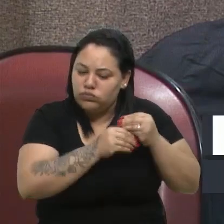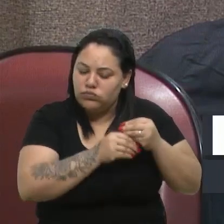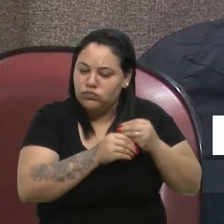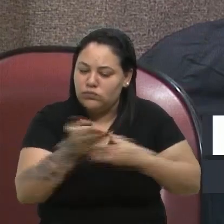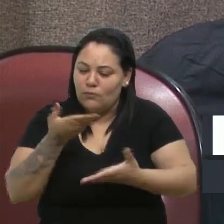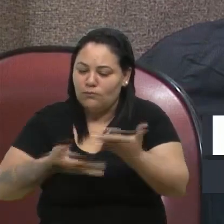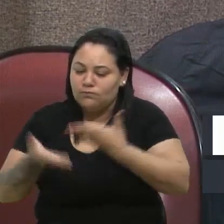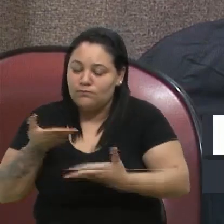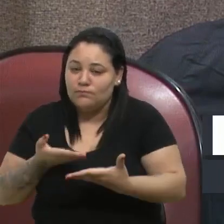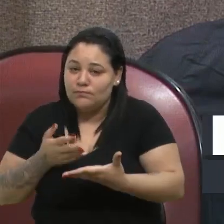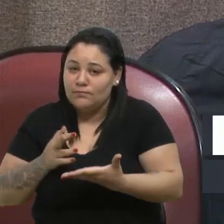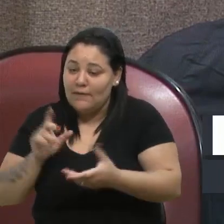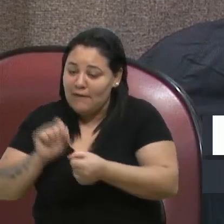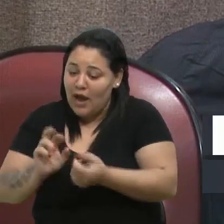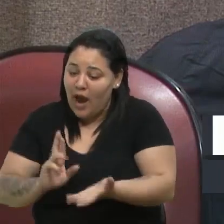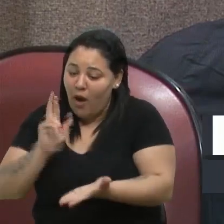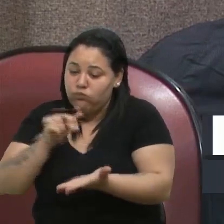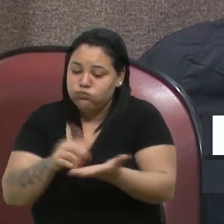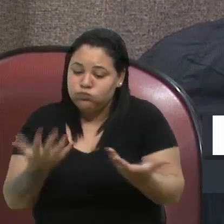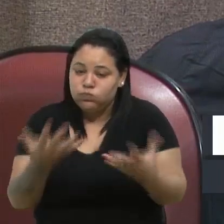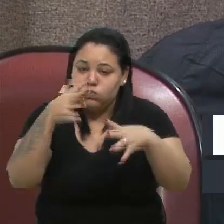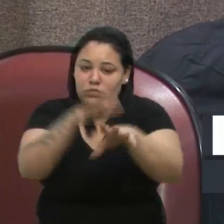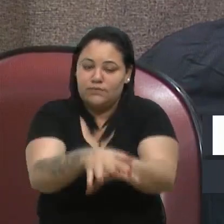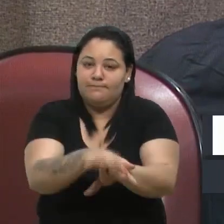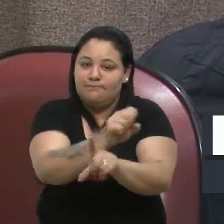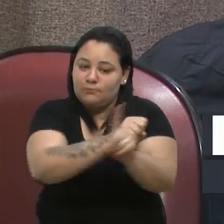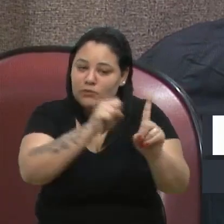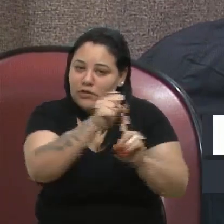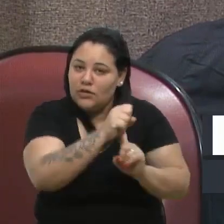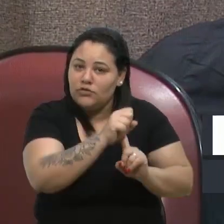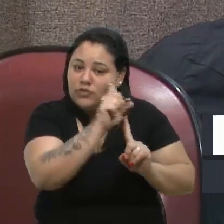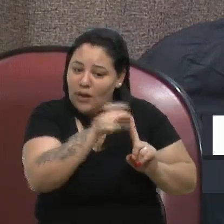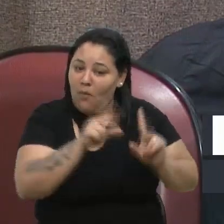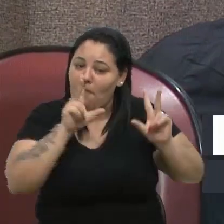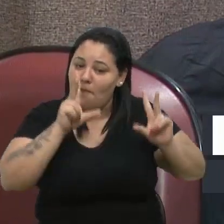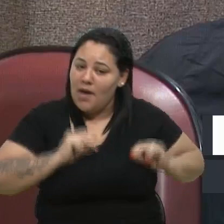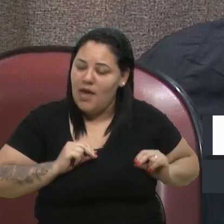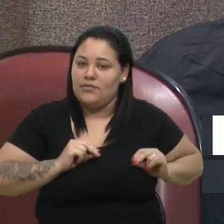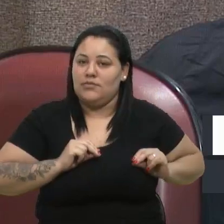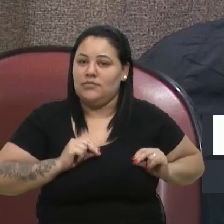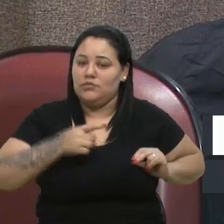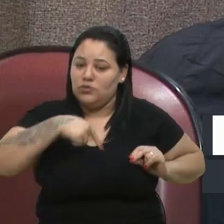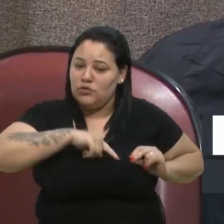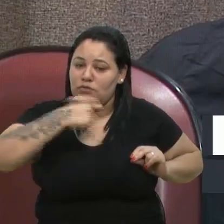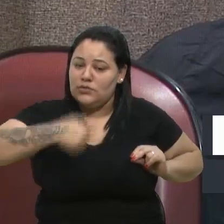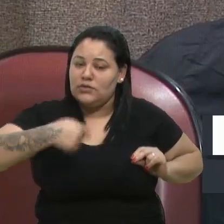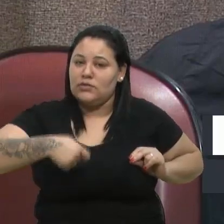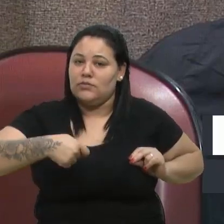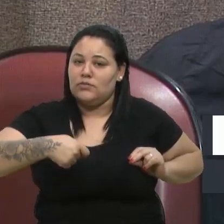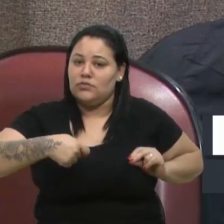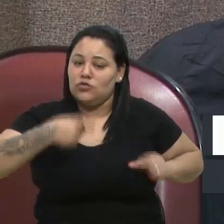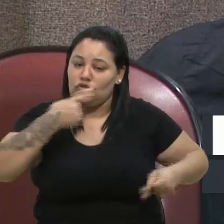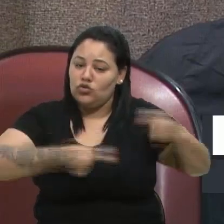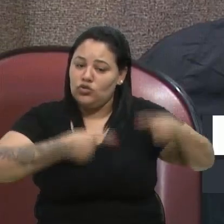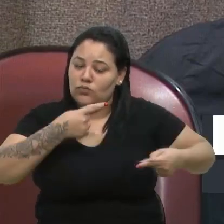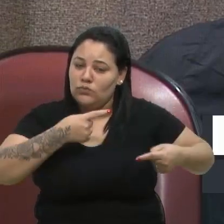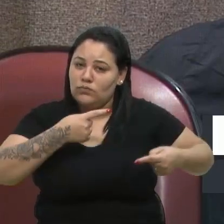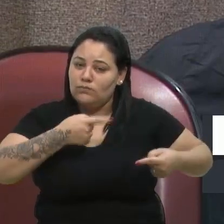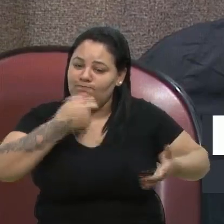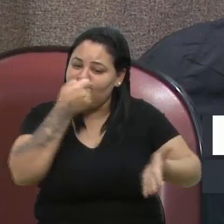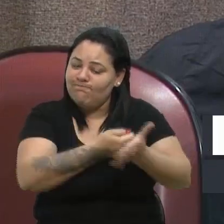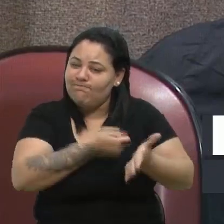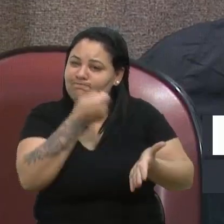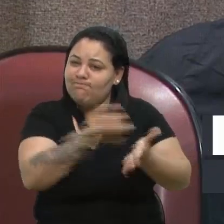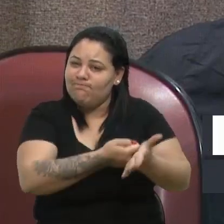pessoas na sociedade, que é o que elas merecem, o que nós devemos aqui debater com muita força aqui e